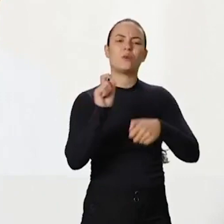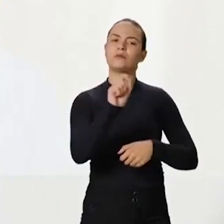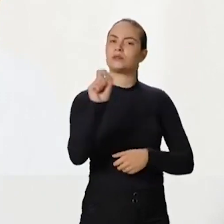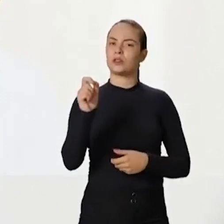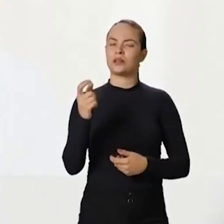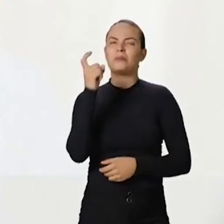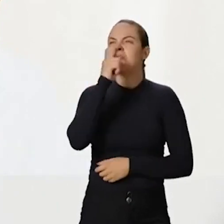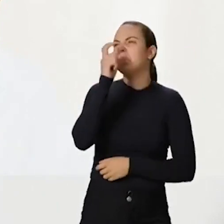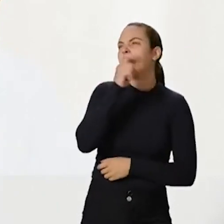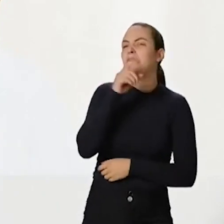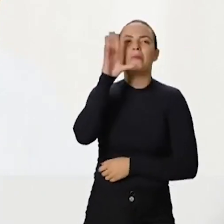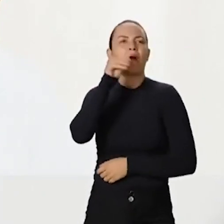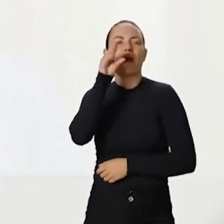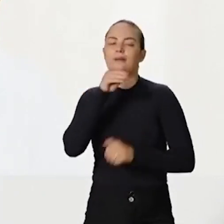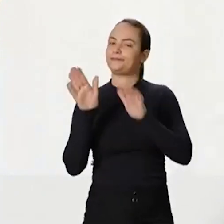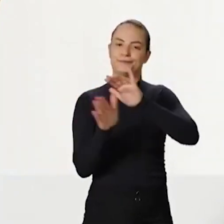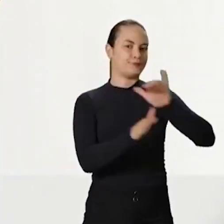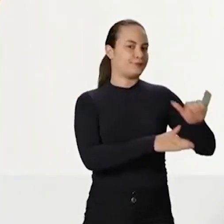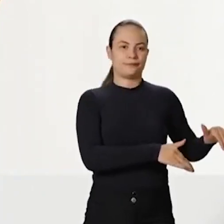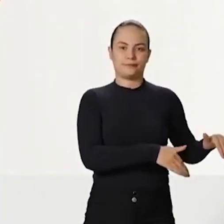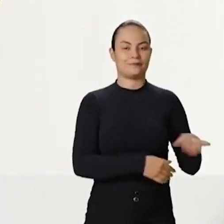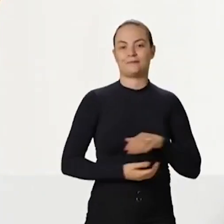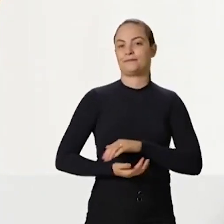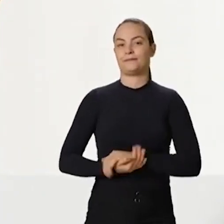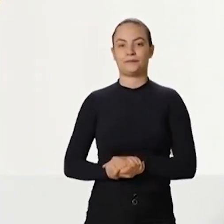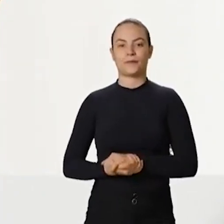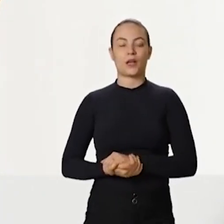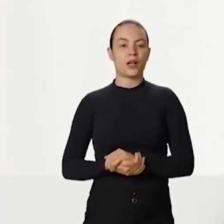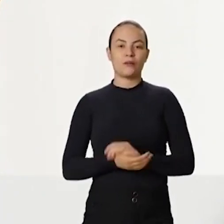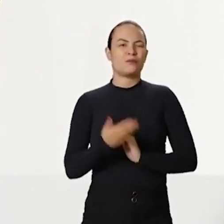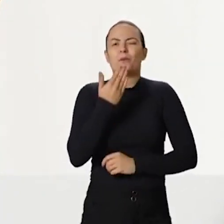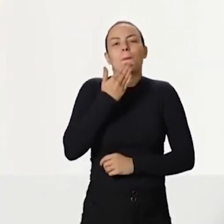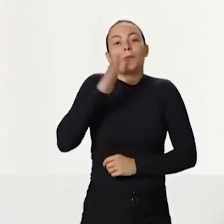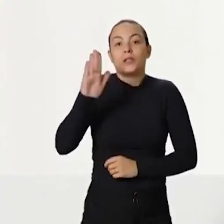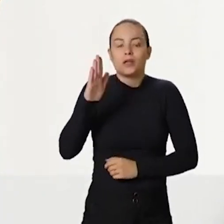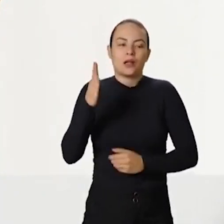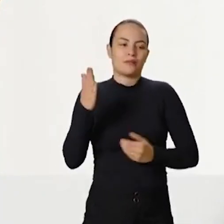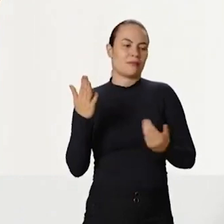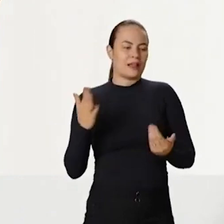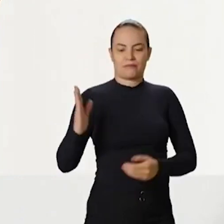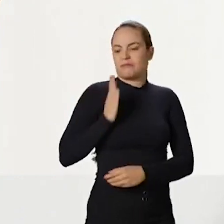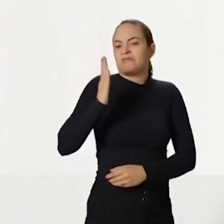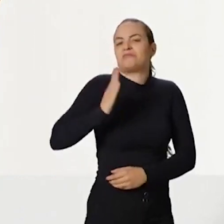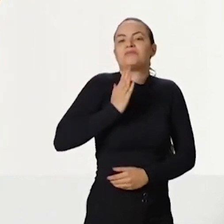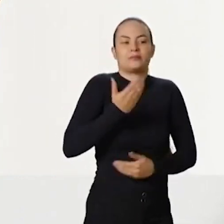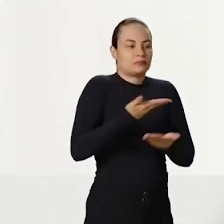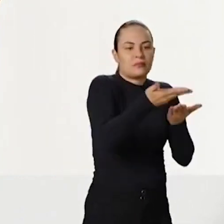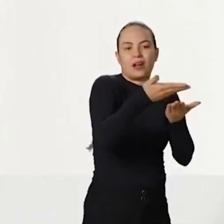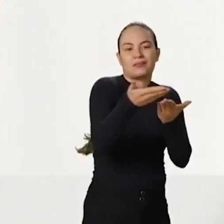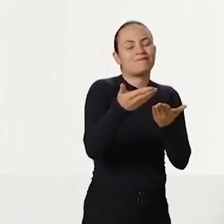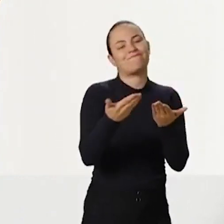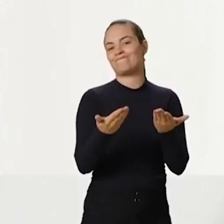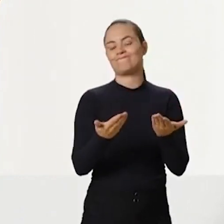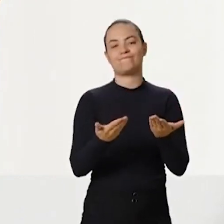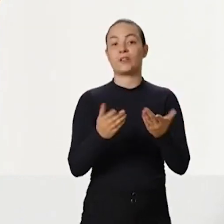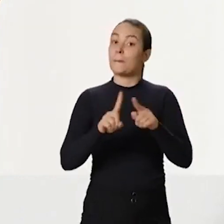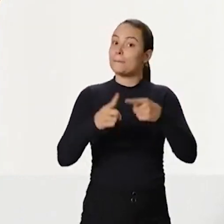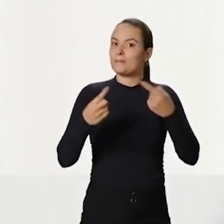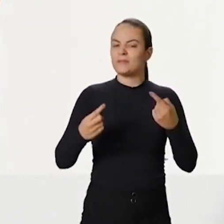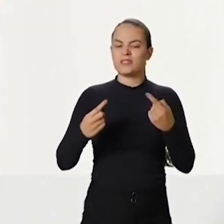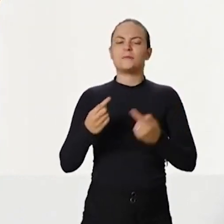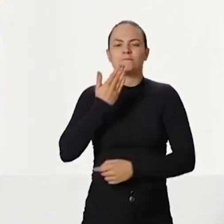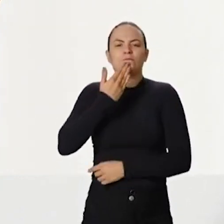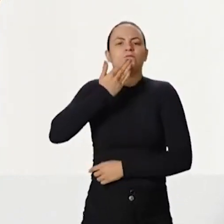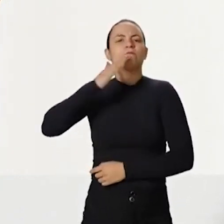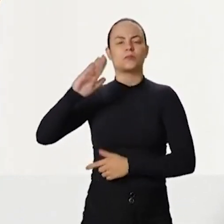falácias ou promessas vazias. Eu não posso prometer riquezas para cada um de vocês. Mas eu posso prometer que trabalharei